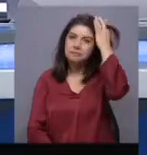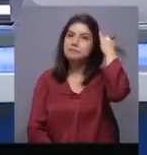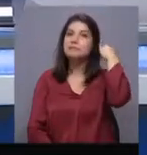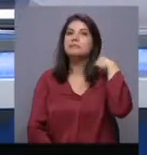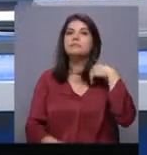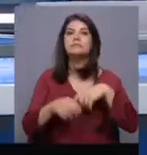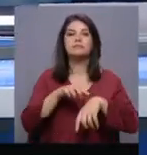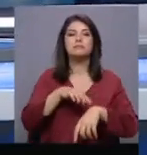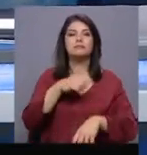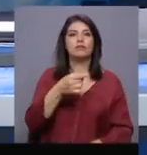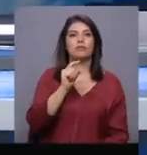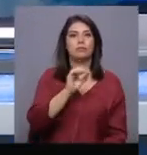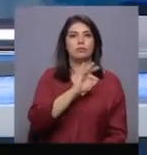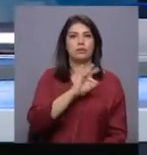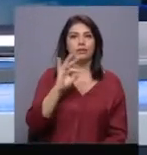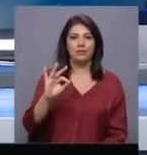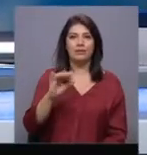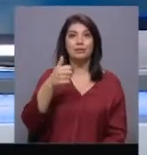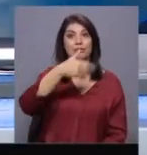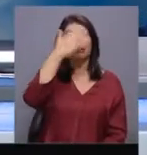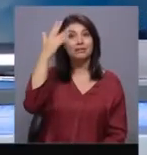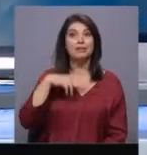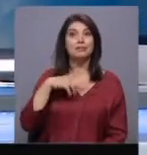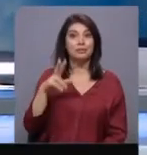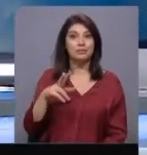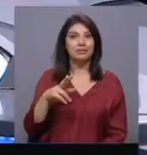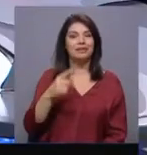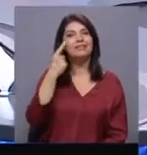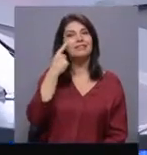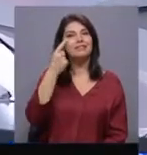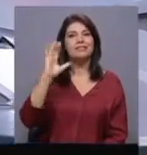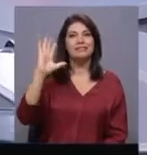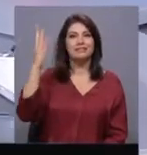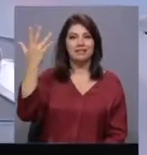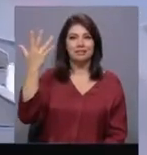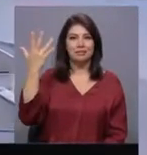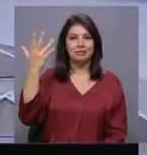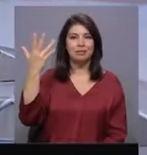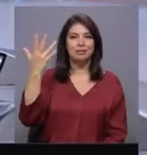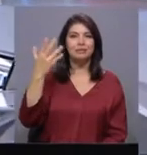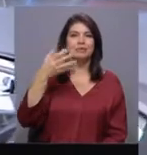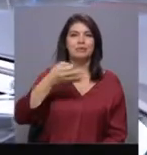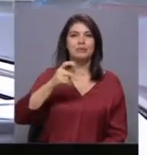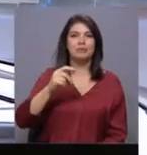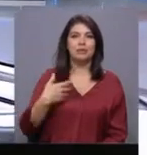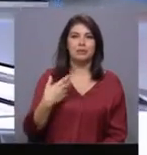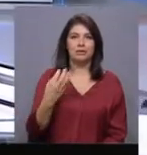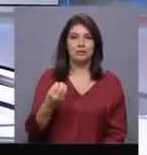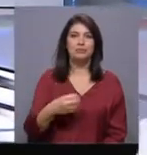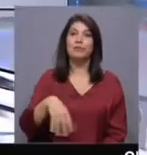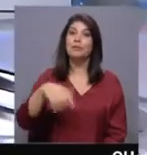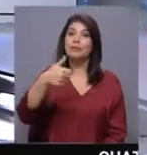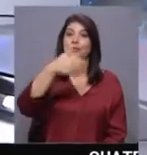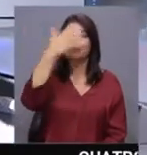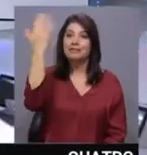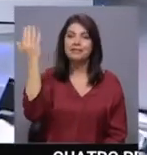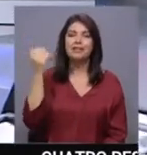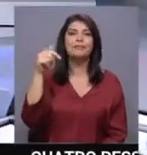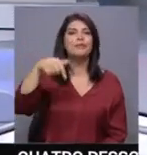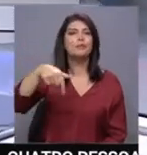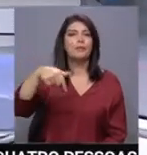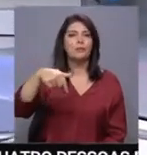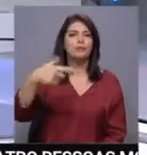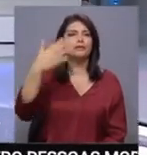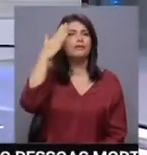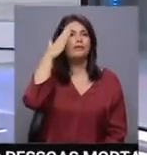9h44, bom dia Portugal. Vamos ver o tempo que faz. Olá Pedro Reis Vieira, previsões para hoje. Bom dia João. Hoje vamos